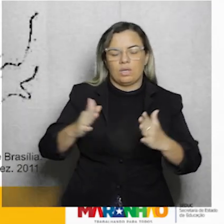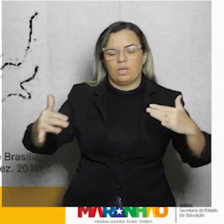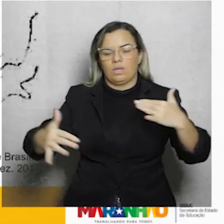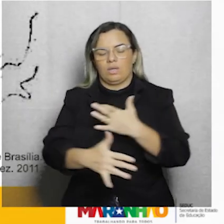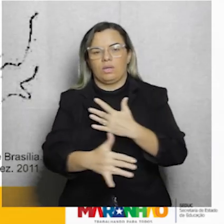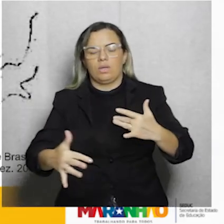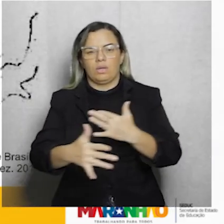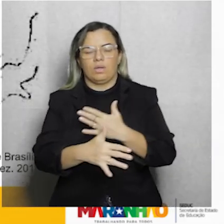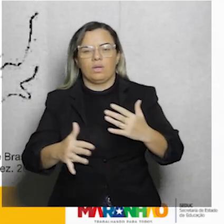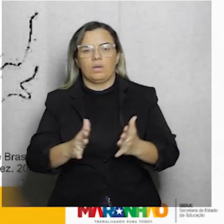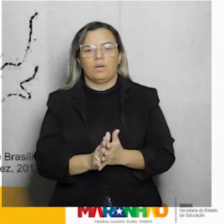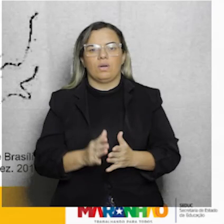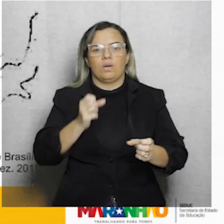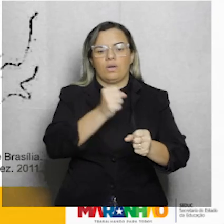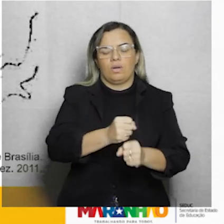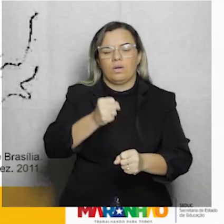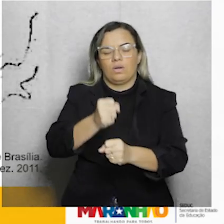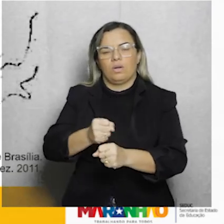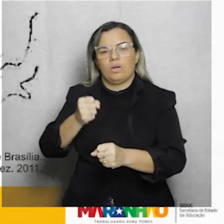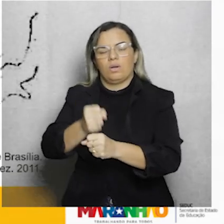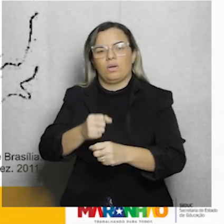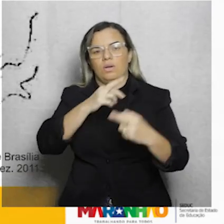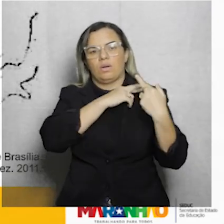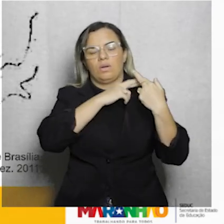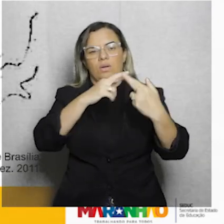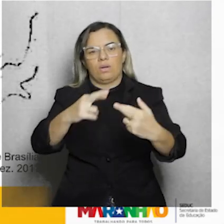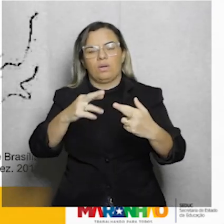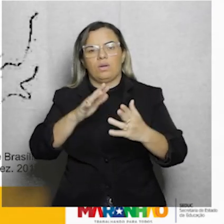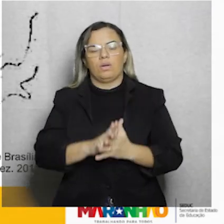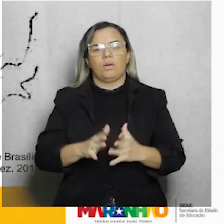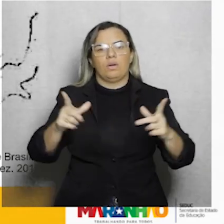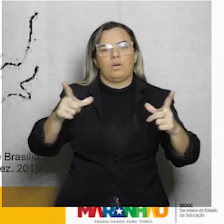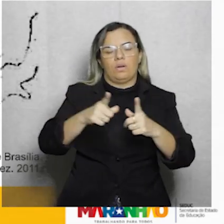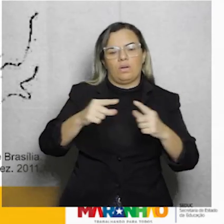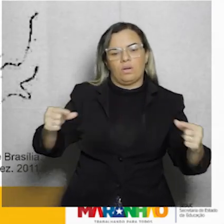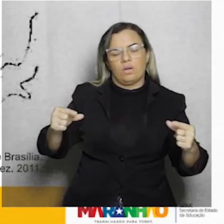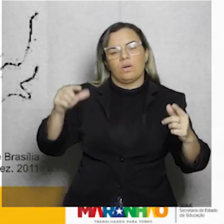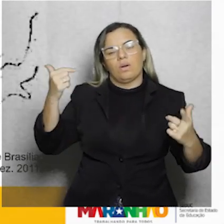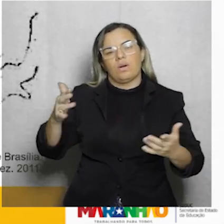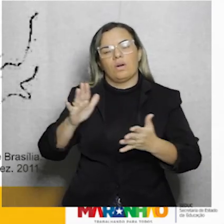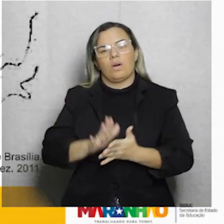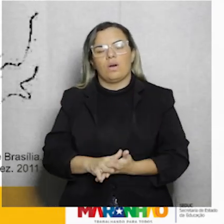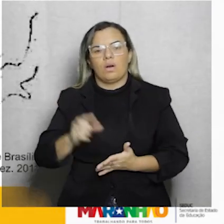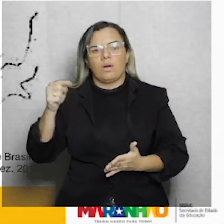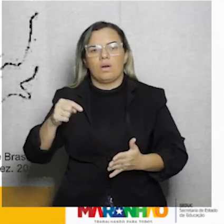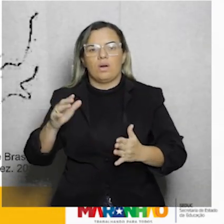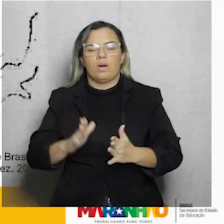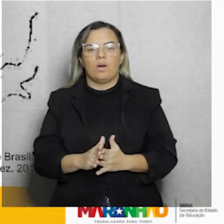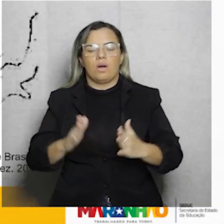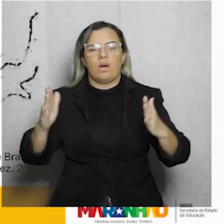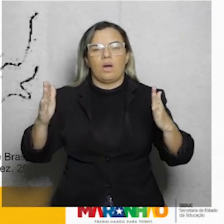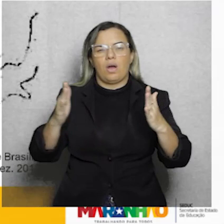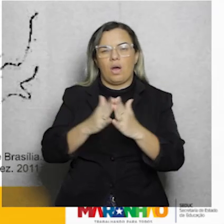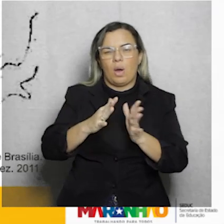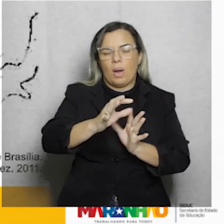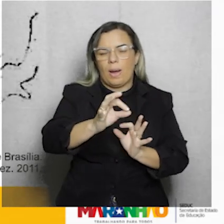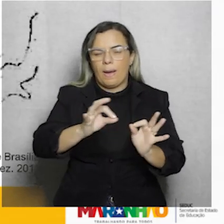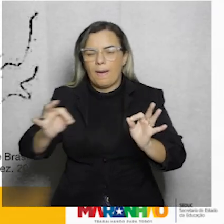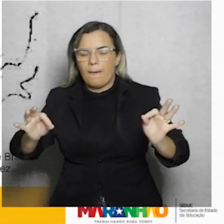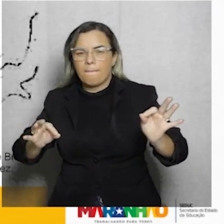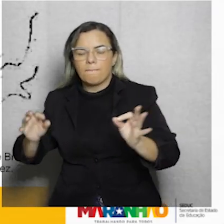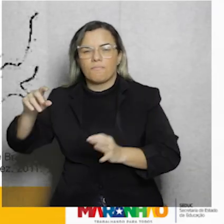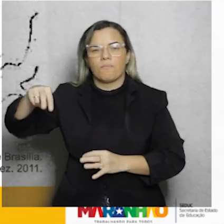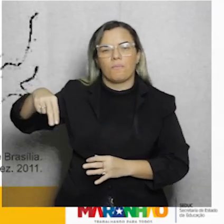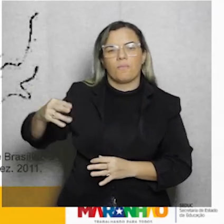responsável pela construção de Brasília. A arquitetura do Oscar Niemeyer, mas teve a